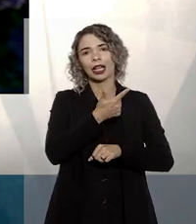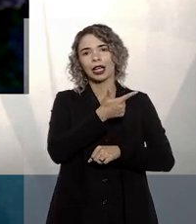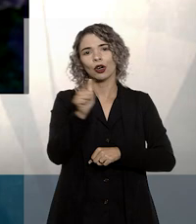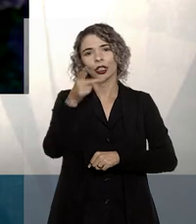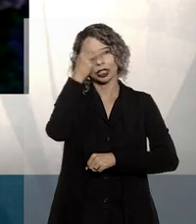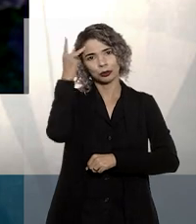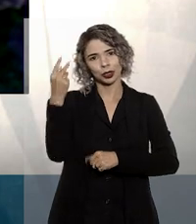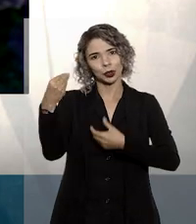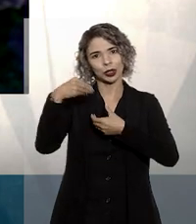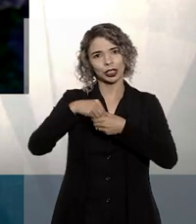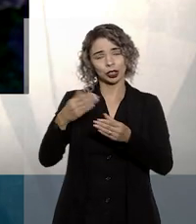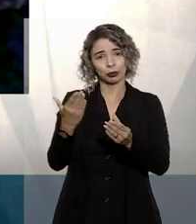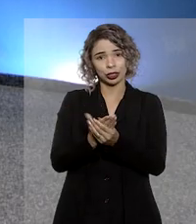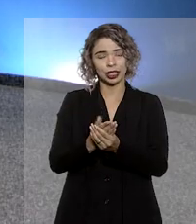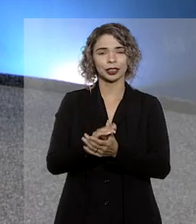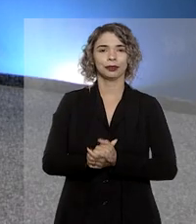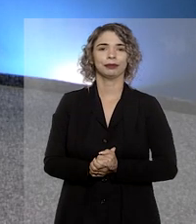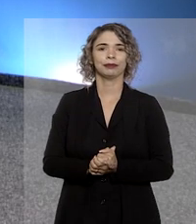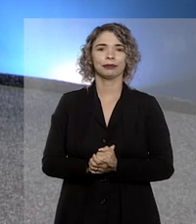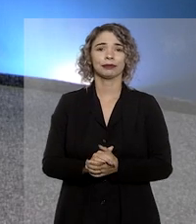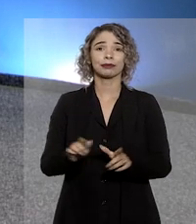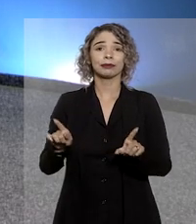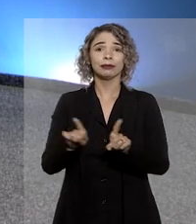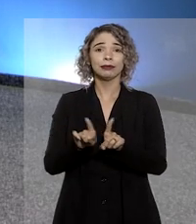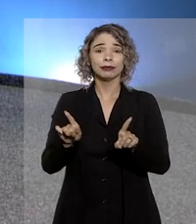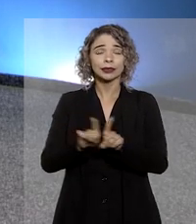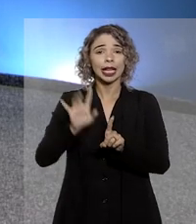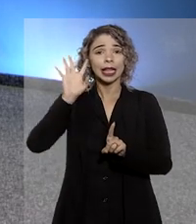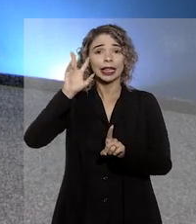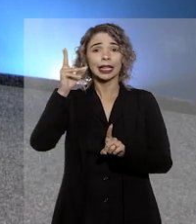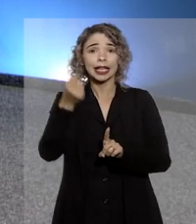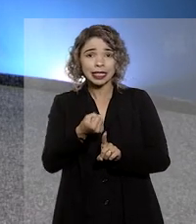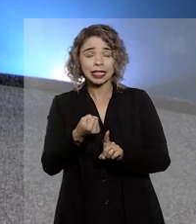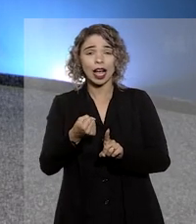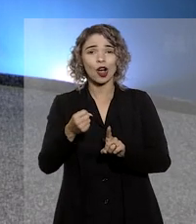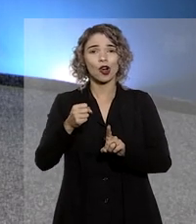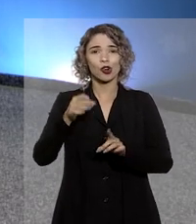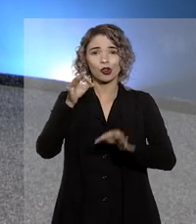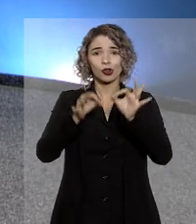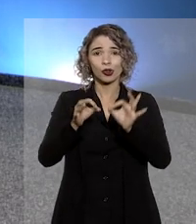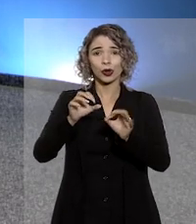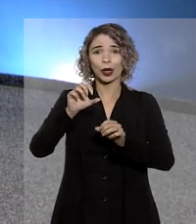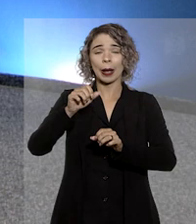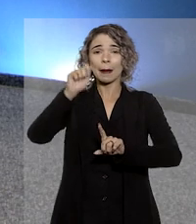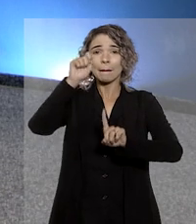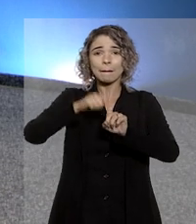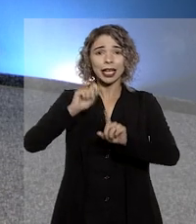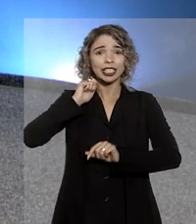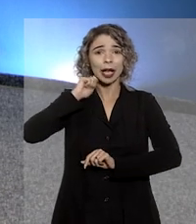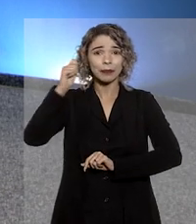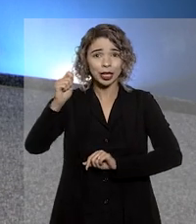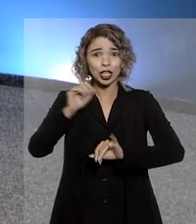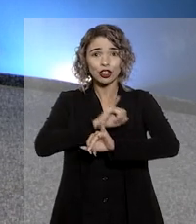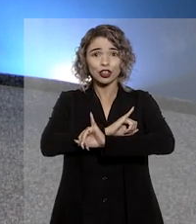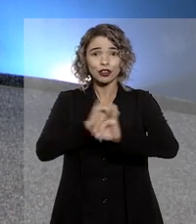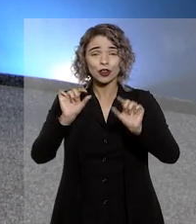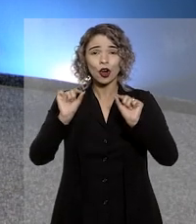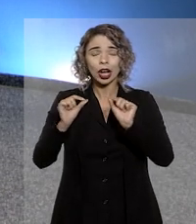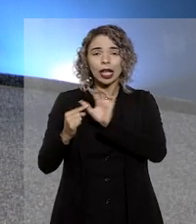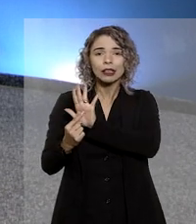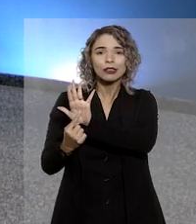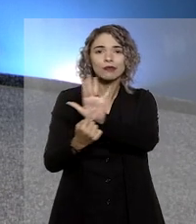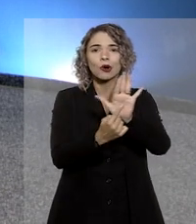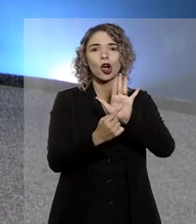lites consórcios necessárias. Além de decisões judiciais, o mês de abril no STJ foi marcado pelo